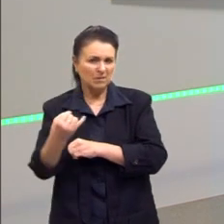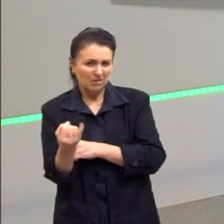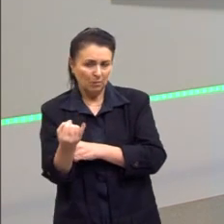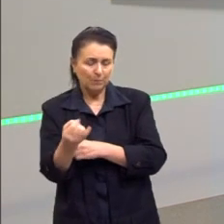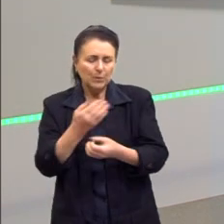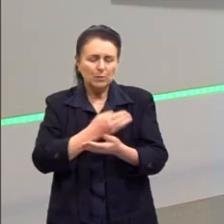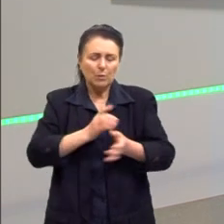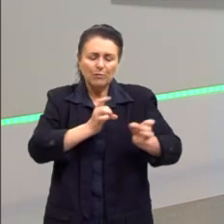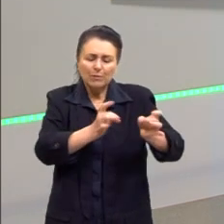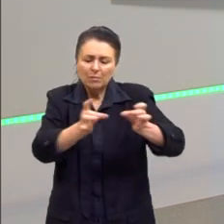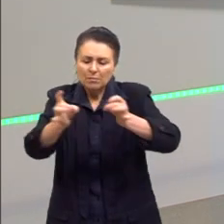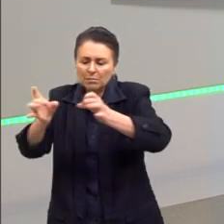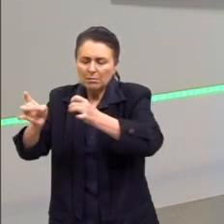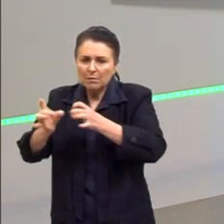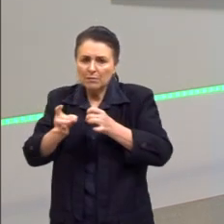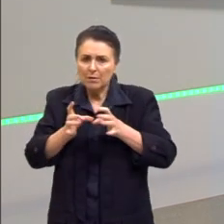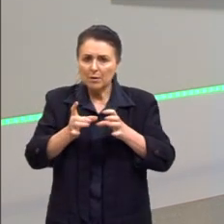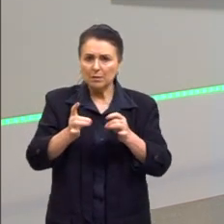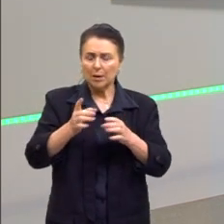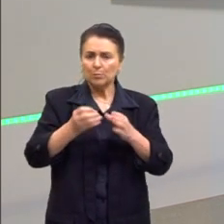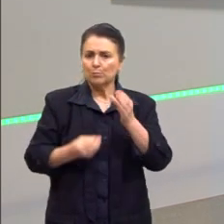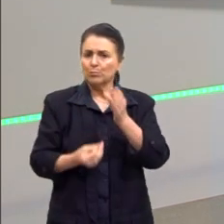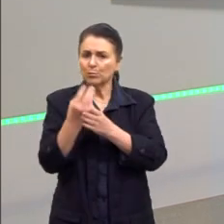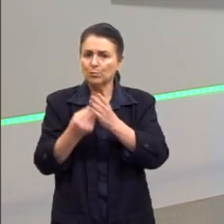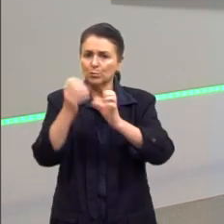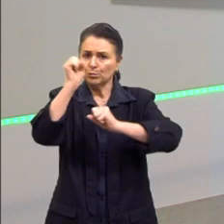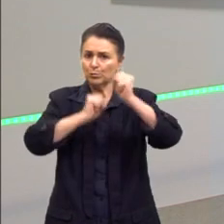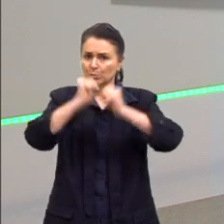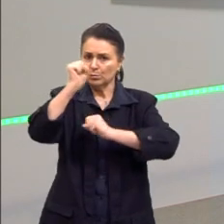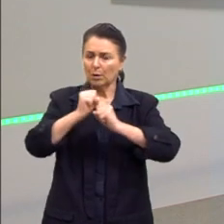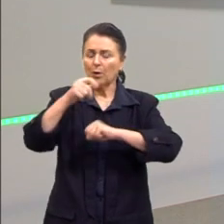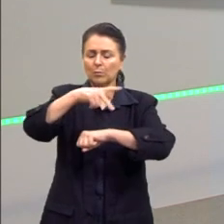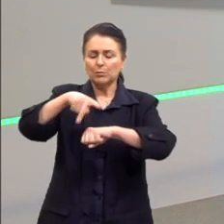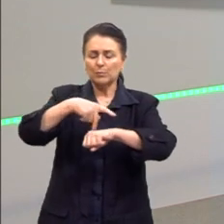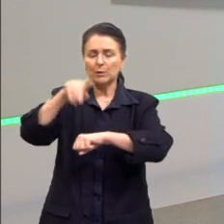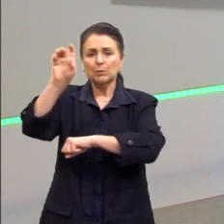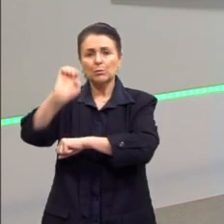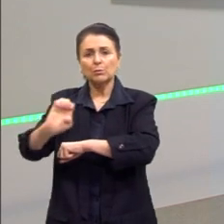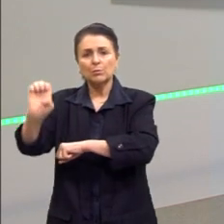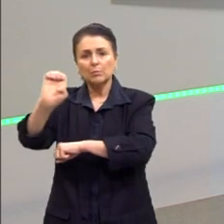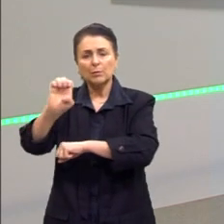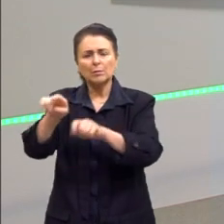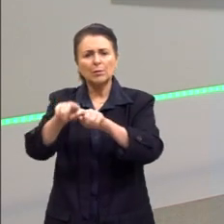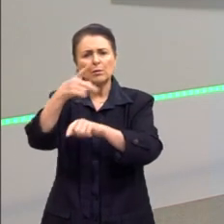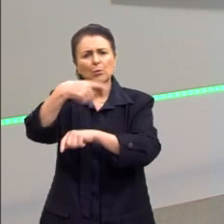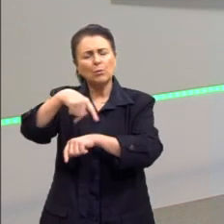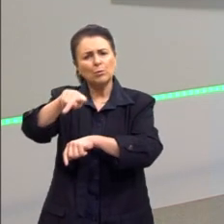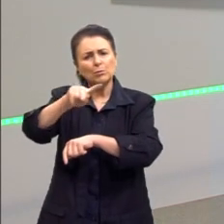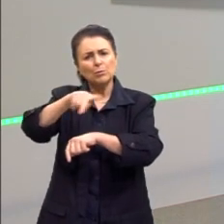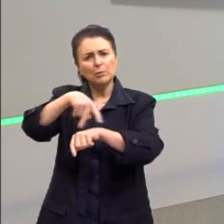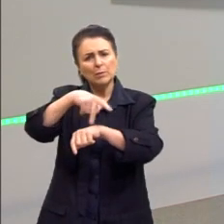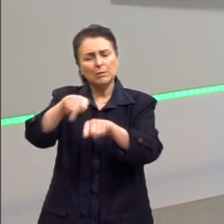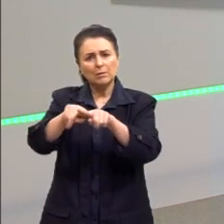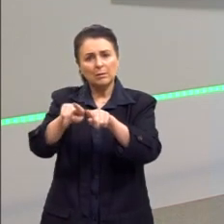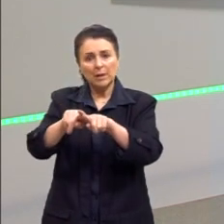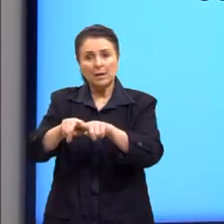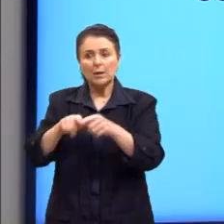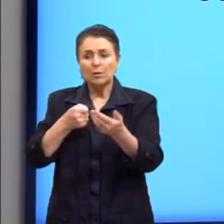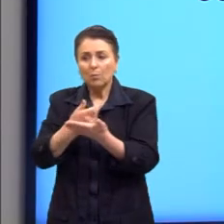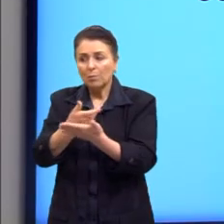a vender muitos produtos industriais, tanto para esses países europeus, quanto para outros países que antigamente